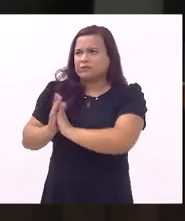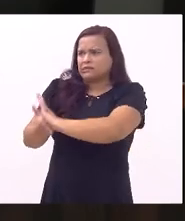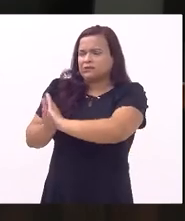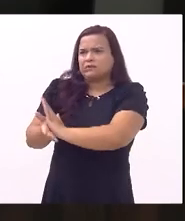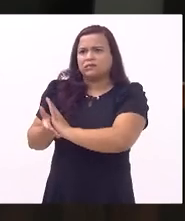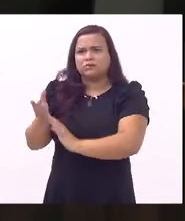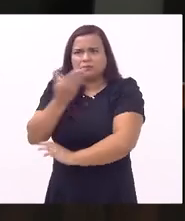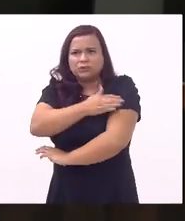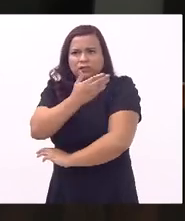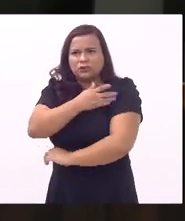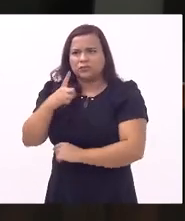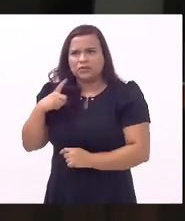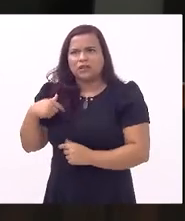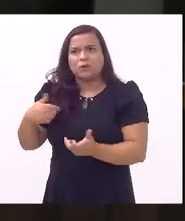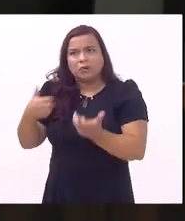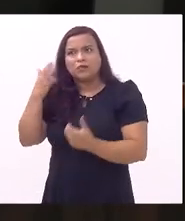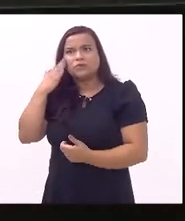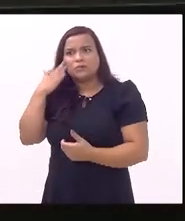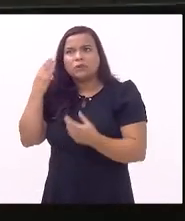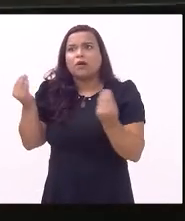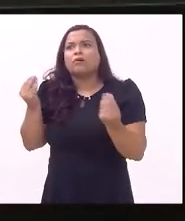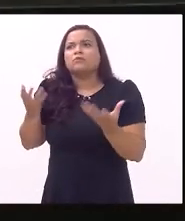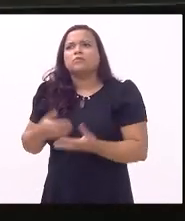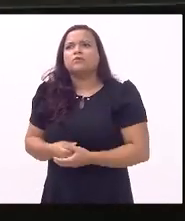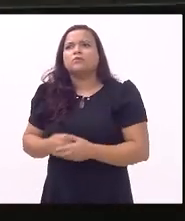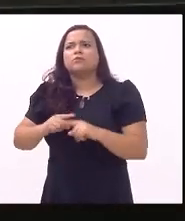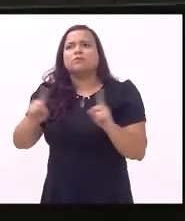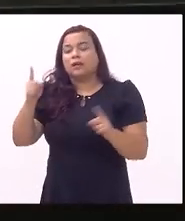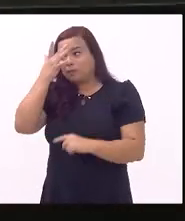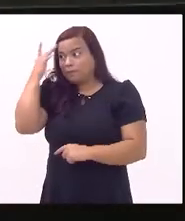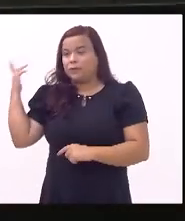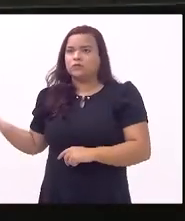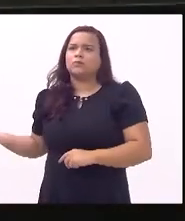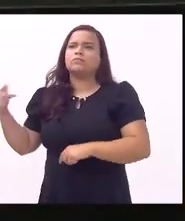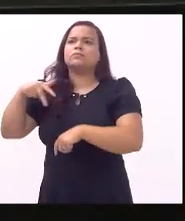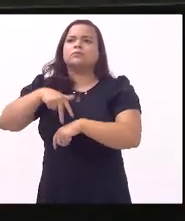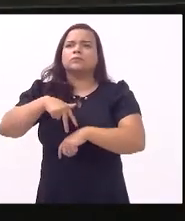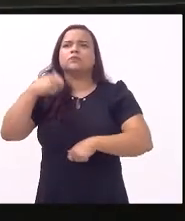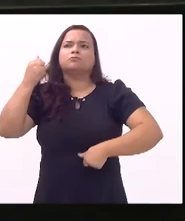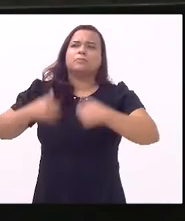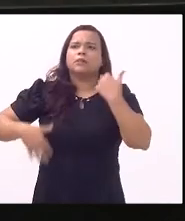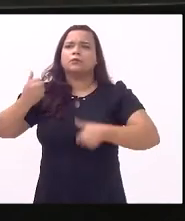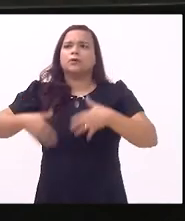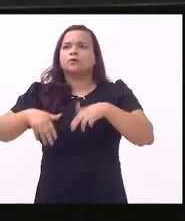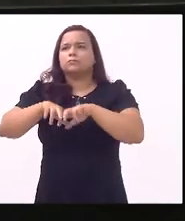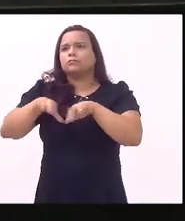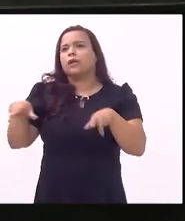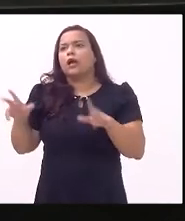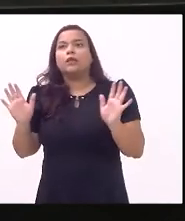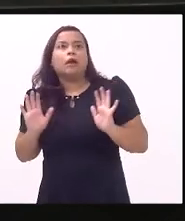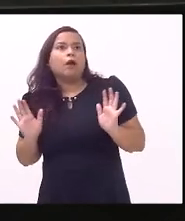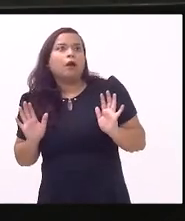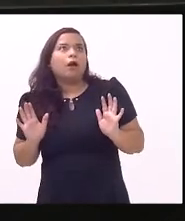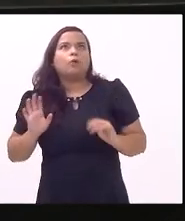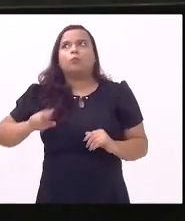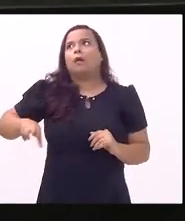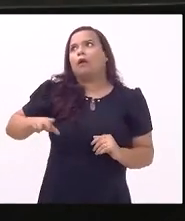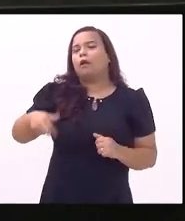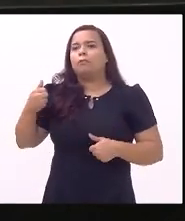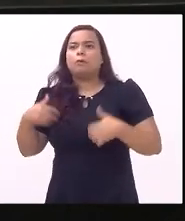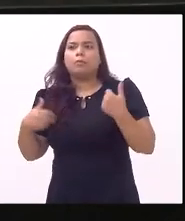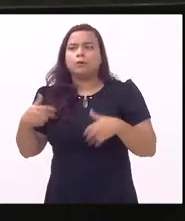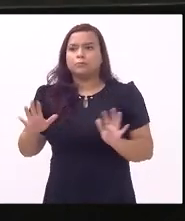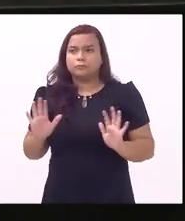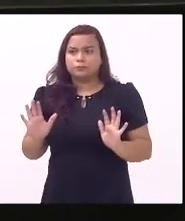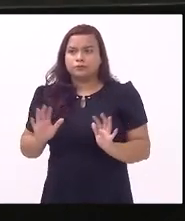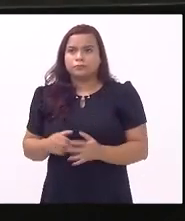é isso que eu queria entender você está certo mas aí a pessoa vem aqui e começa a fazer isso não imagina não